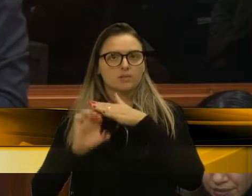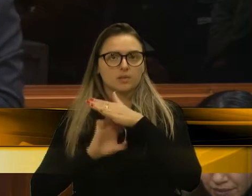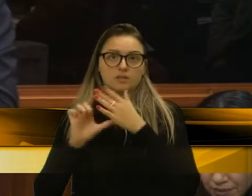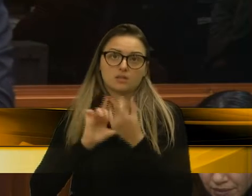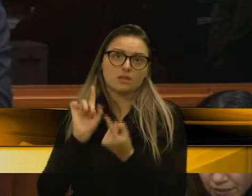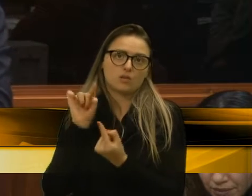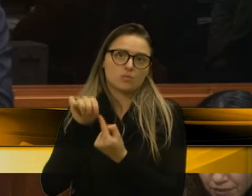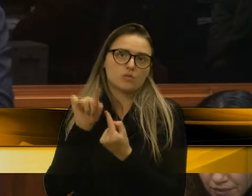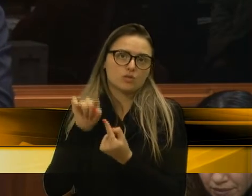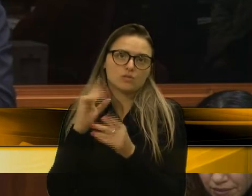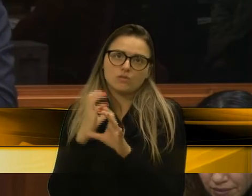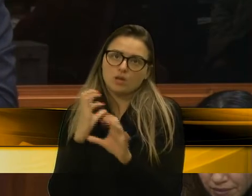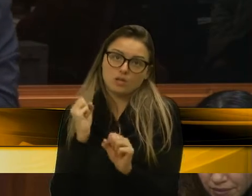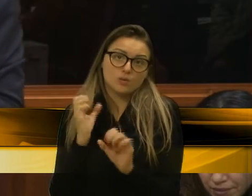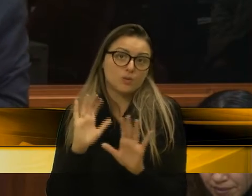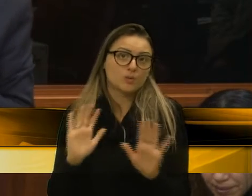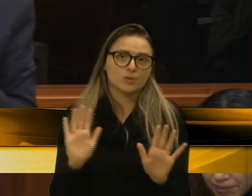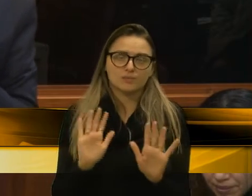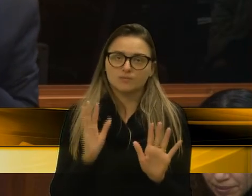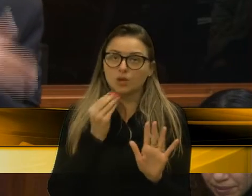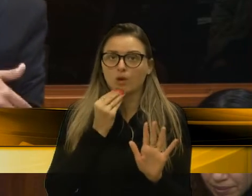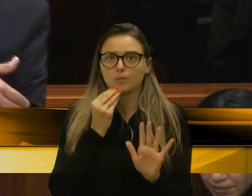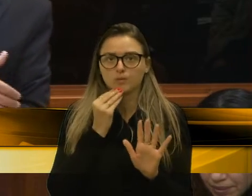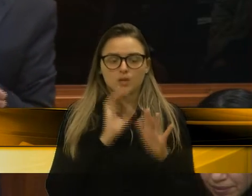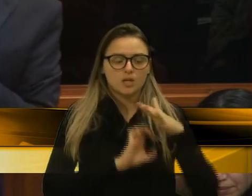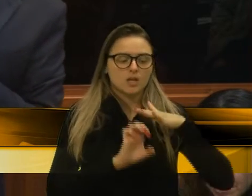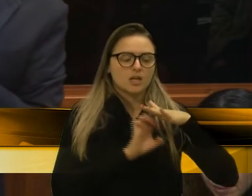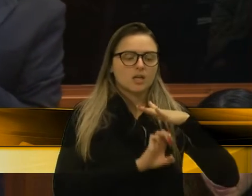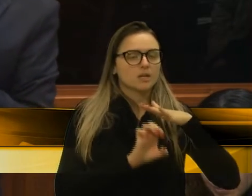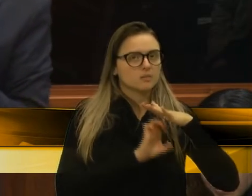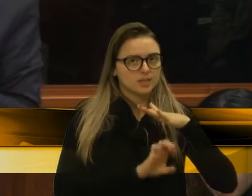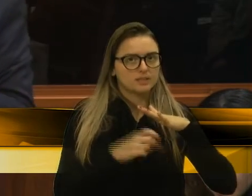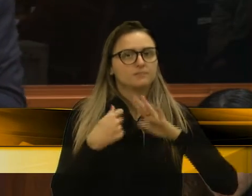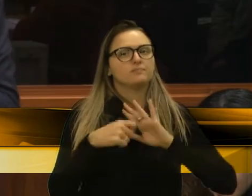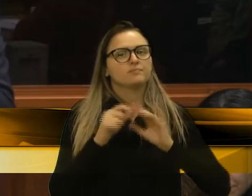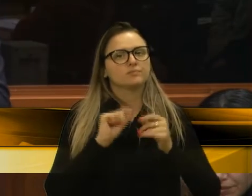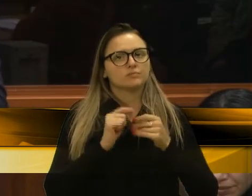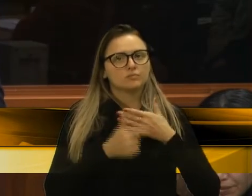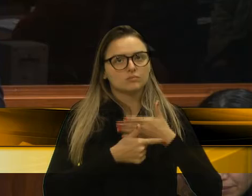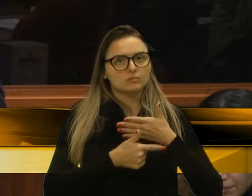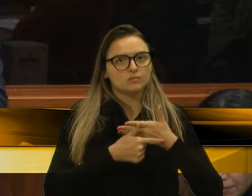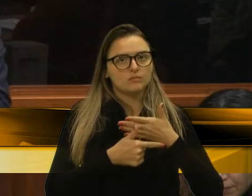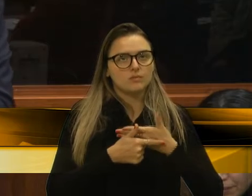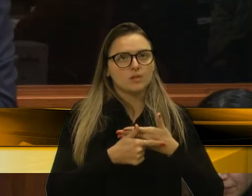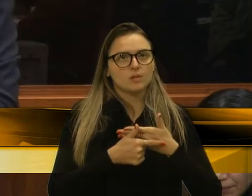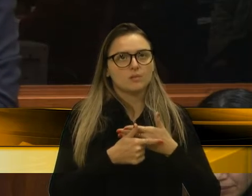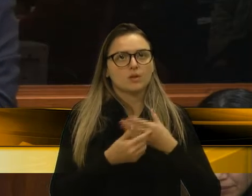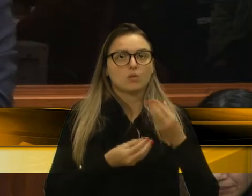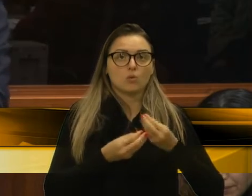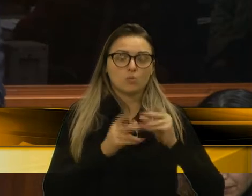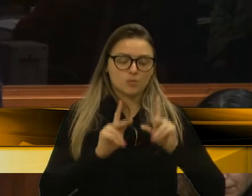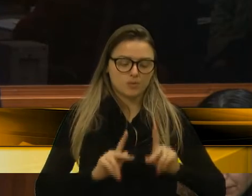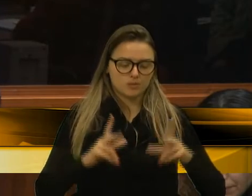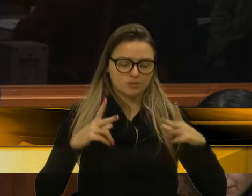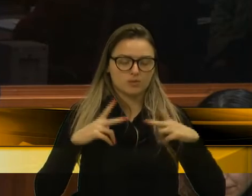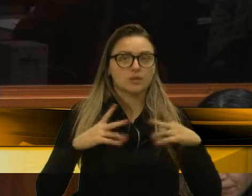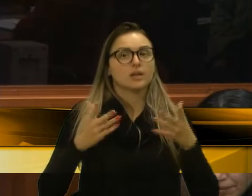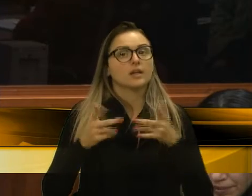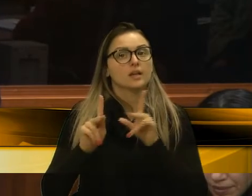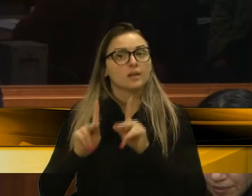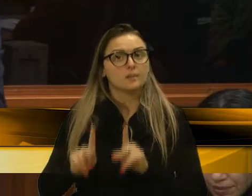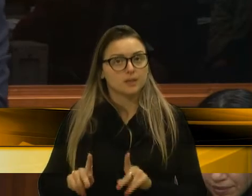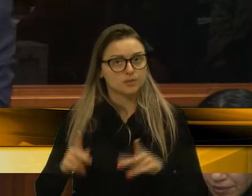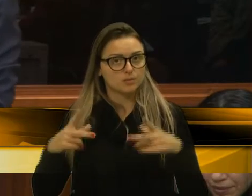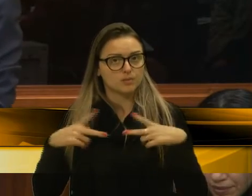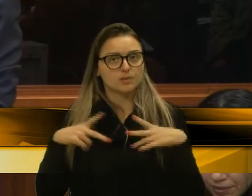justo, que é o lucro. Então a empresa que cumpra a sua função como pessoa jurídica e as pessoas que têm